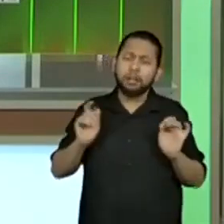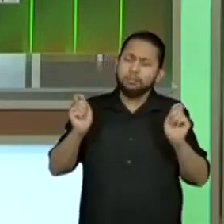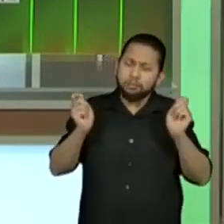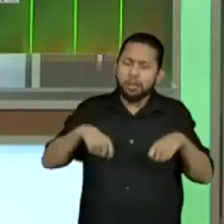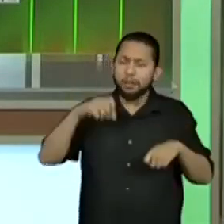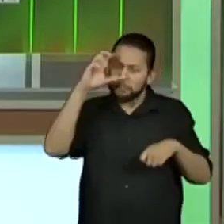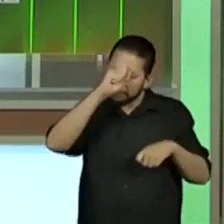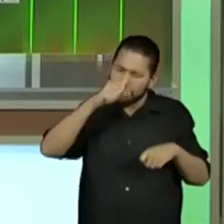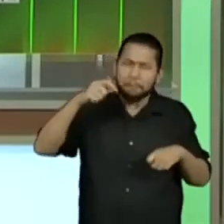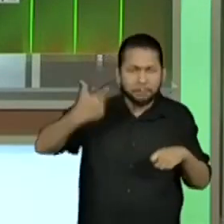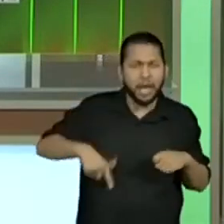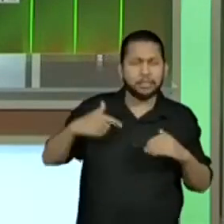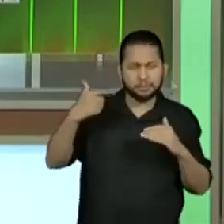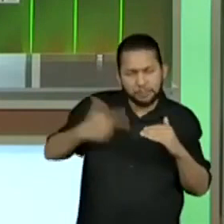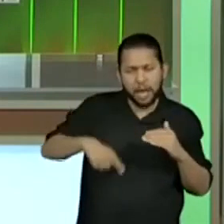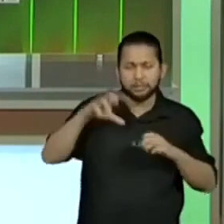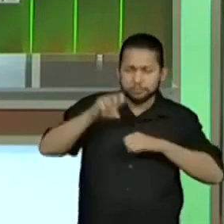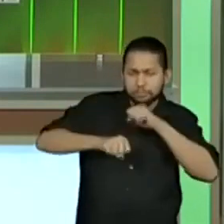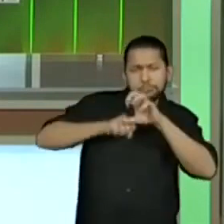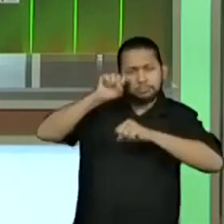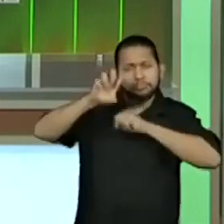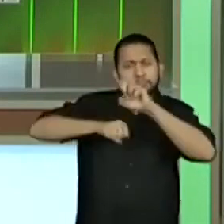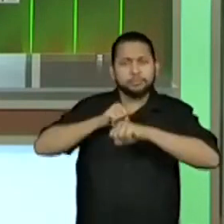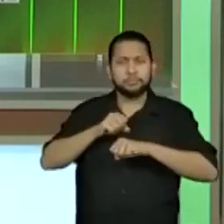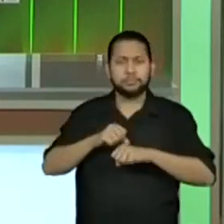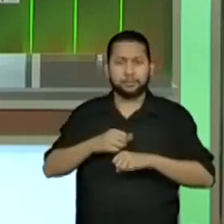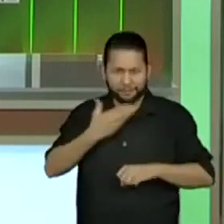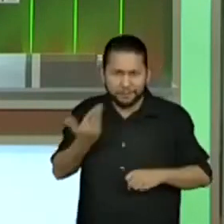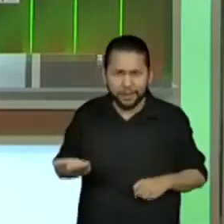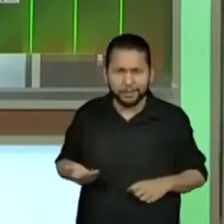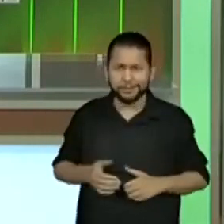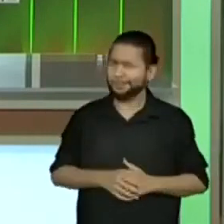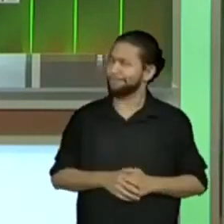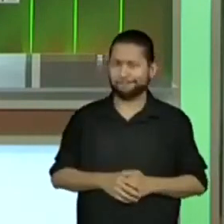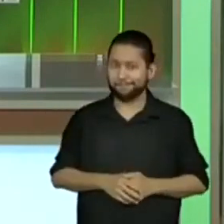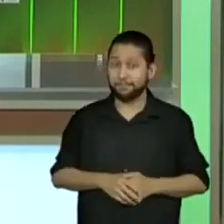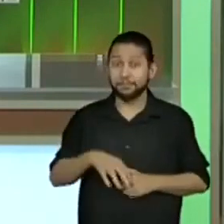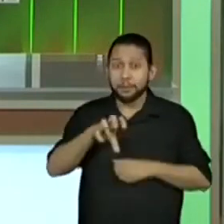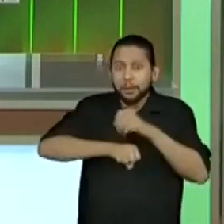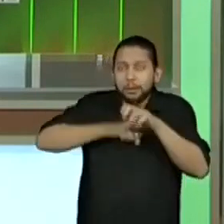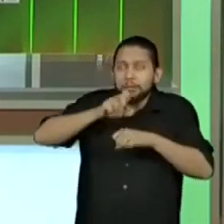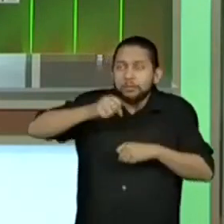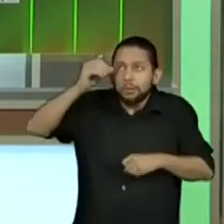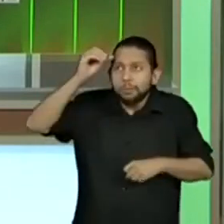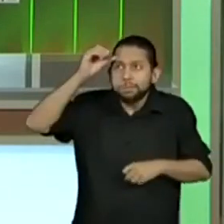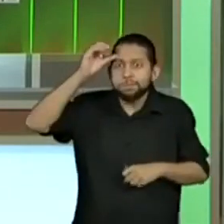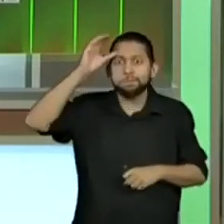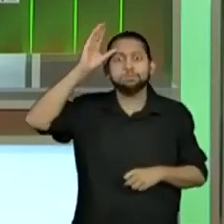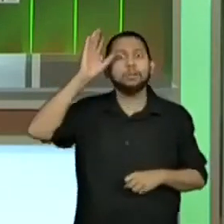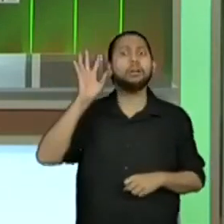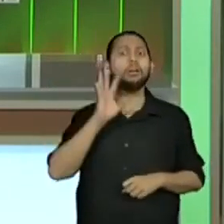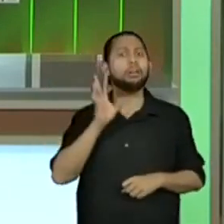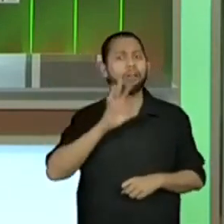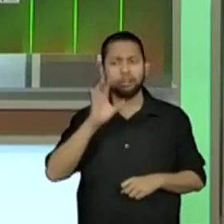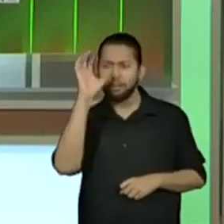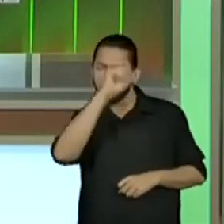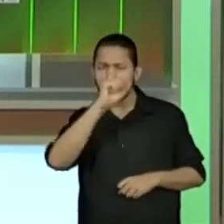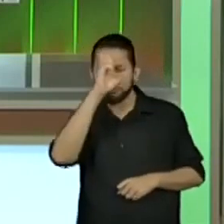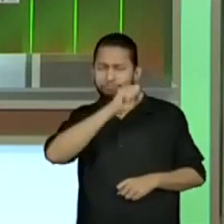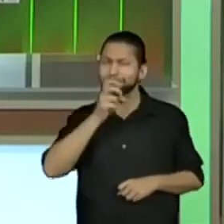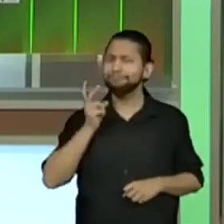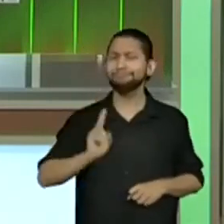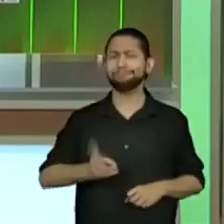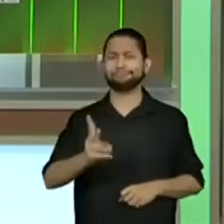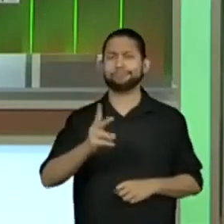possível aprender não é? Às vezes não é fácil mas é muito legal eu garanto para vocês que é legal é legal sempre.